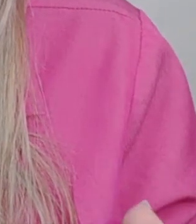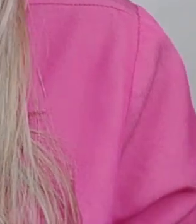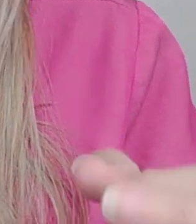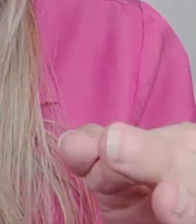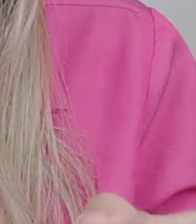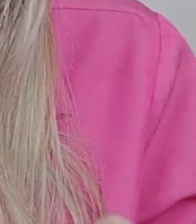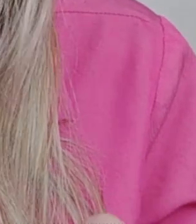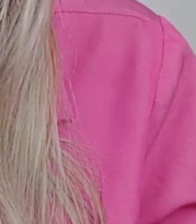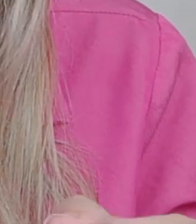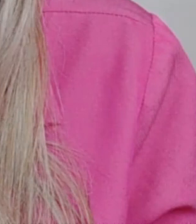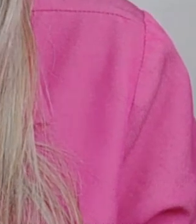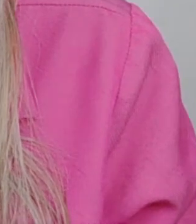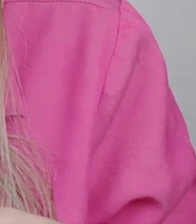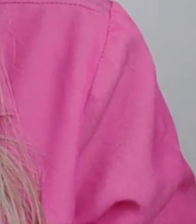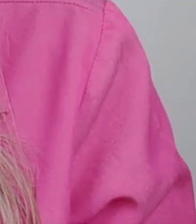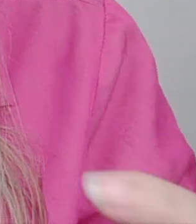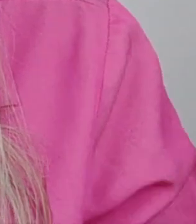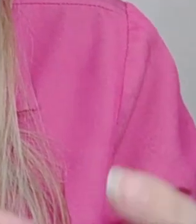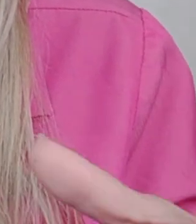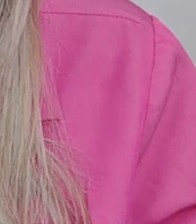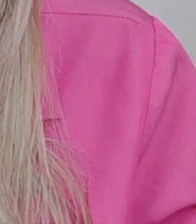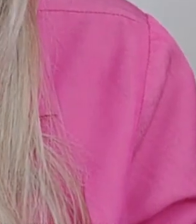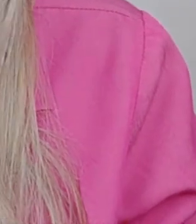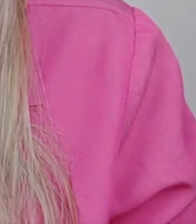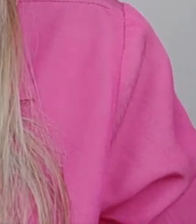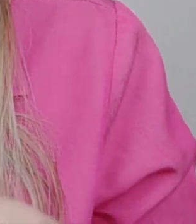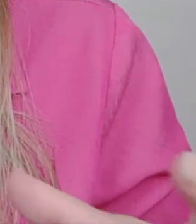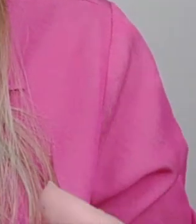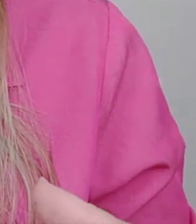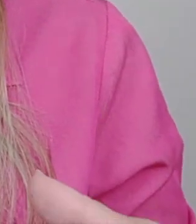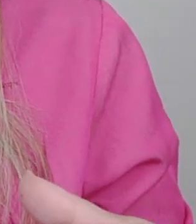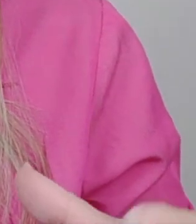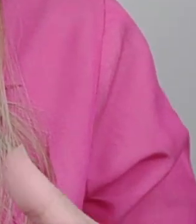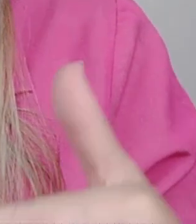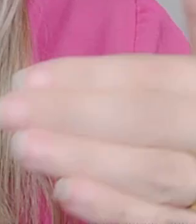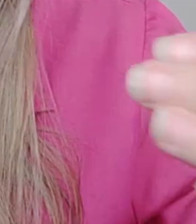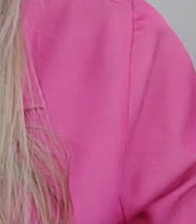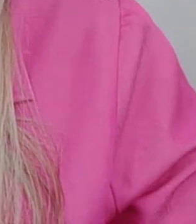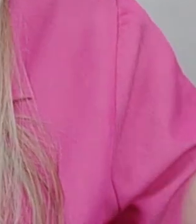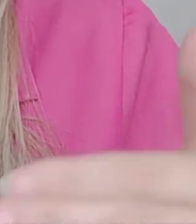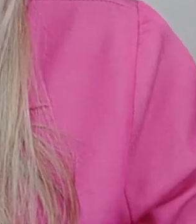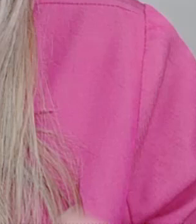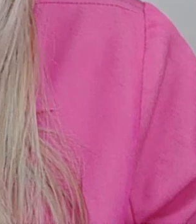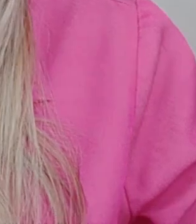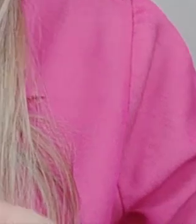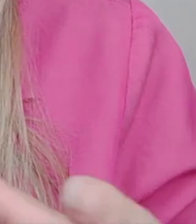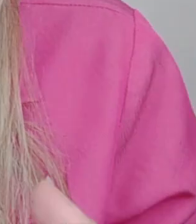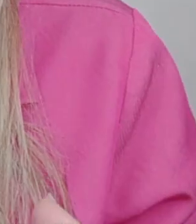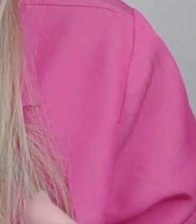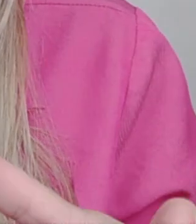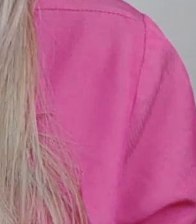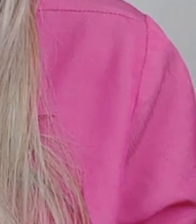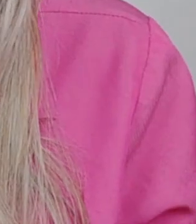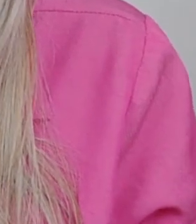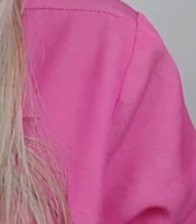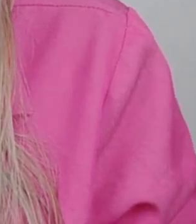Auxílio Brasil. Será que quem tá negativado aí no Auxílio Brasil, tá com o nome no SPC, no Serasa, será que essas